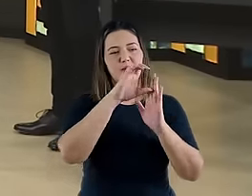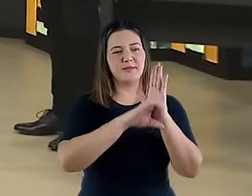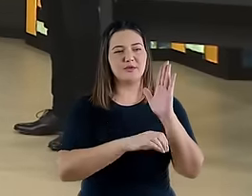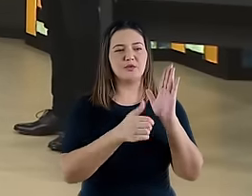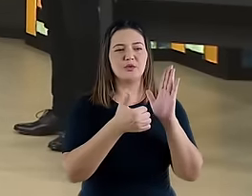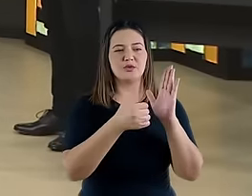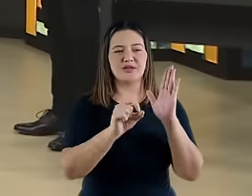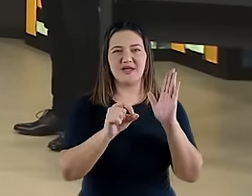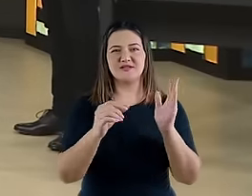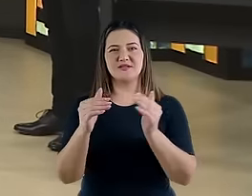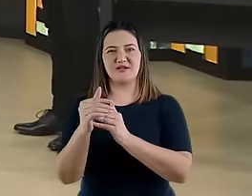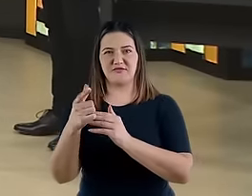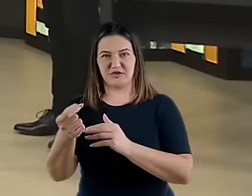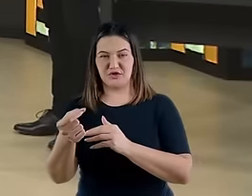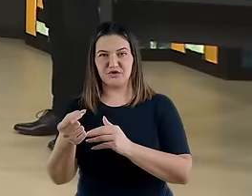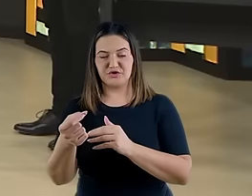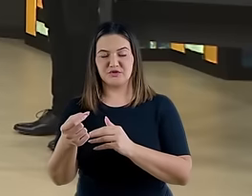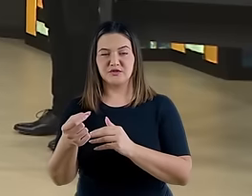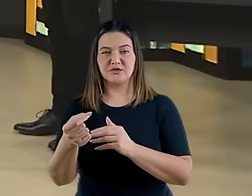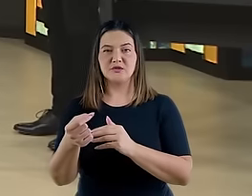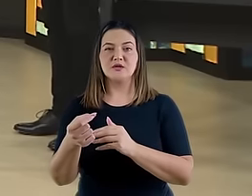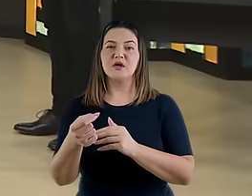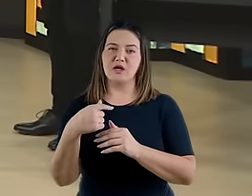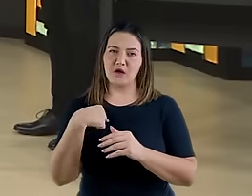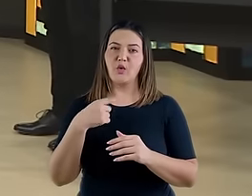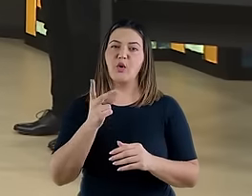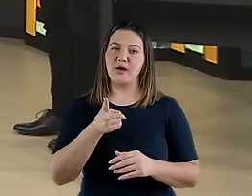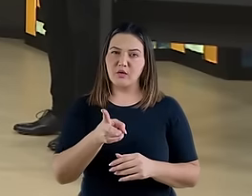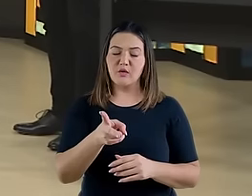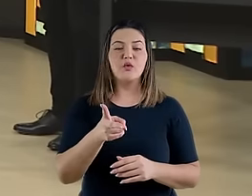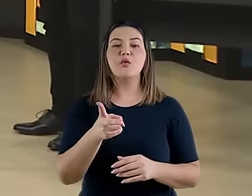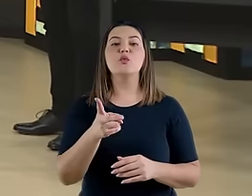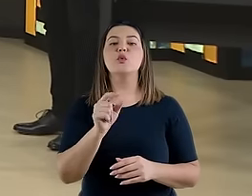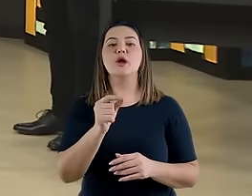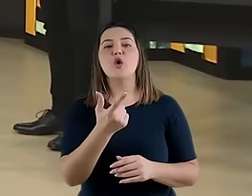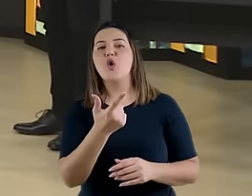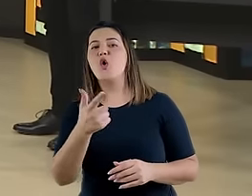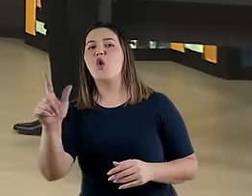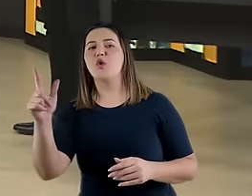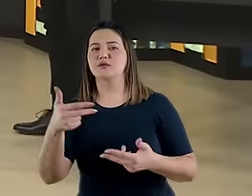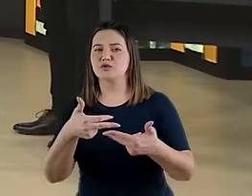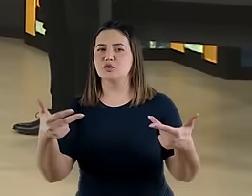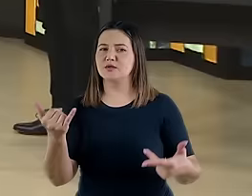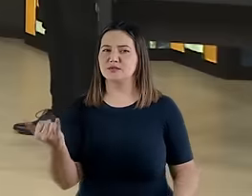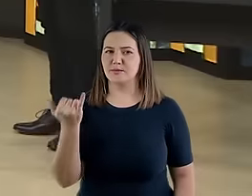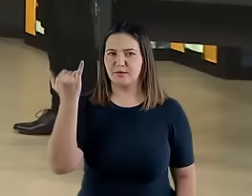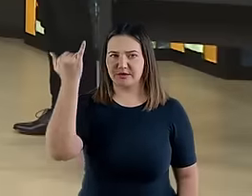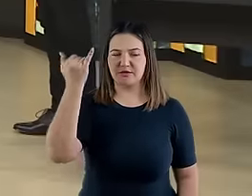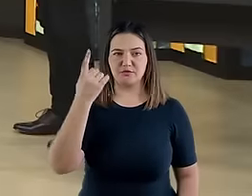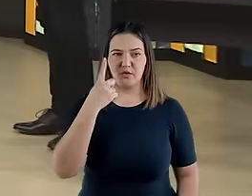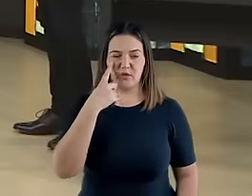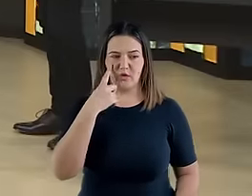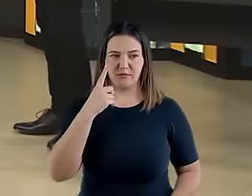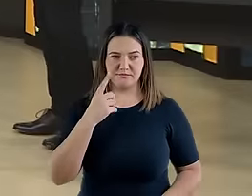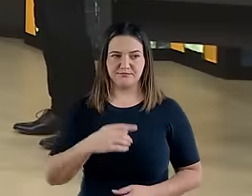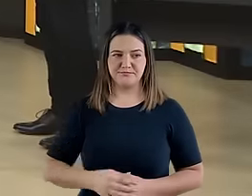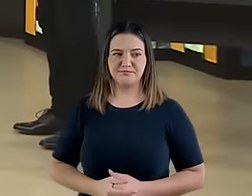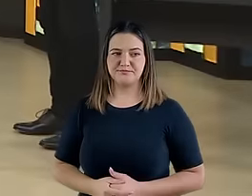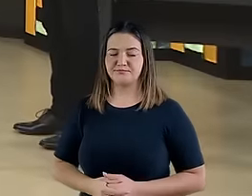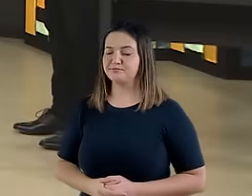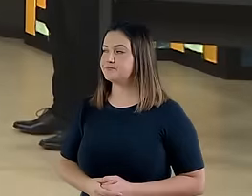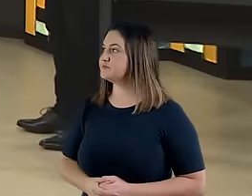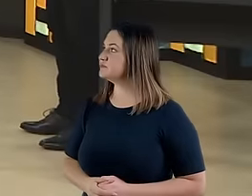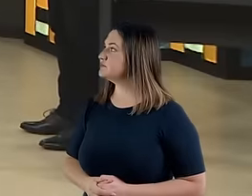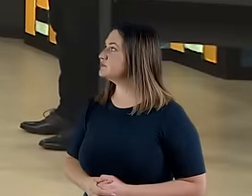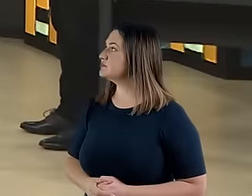até o 11 e 1, como eu fiz com Daniel 10, 4 a 9, eu ainda vou encontrar outros elementos importantes. Vou pedir para eu colocar aqui na tela.